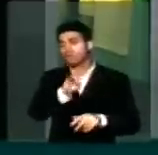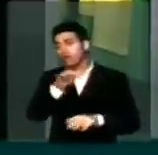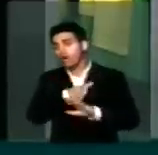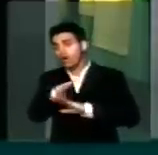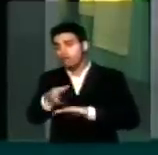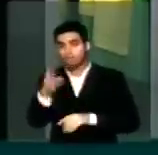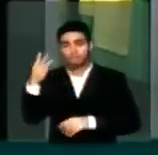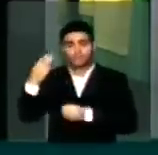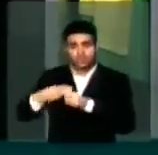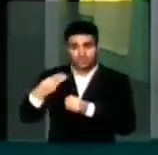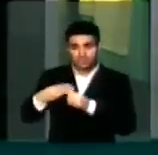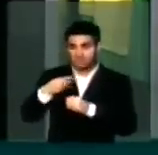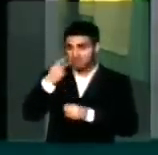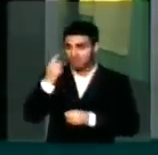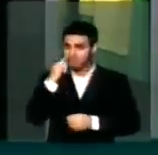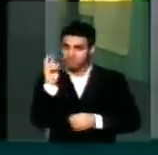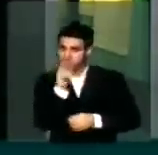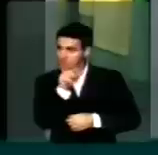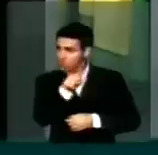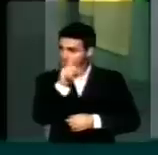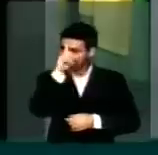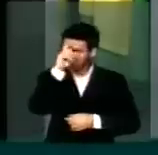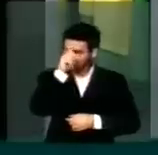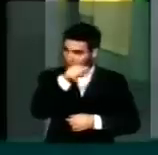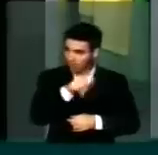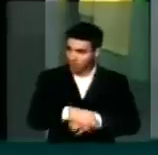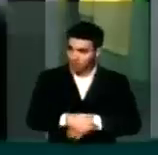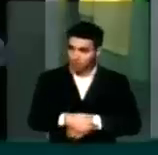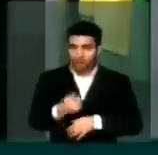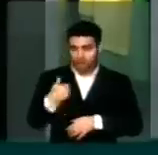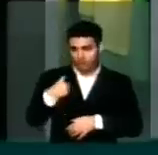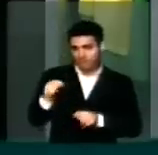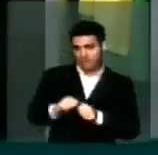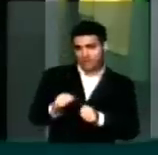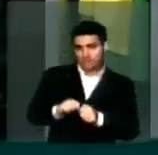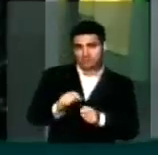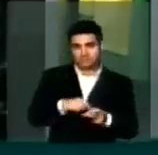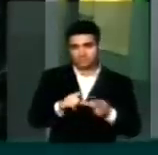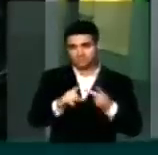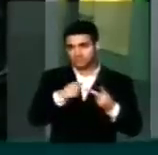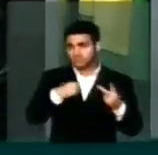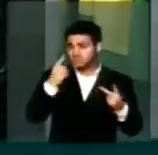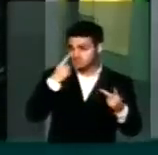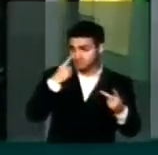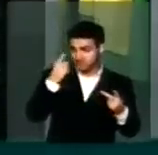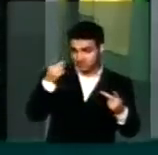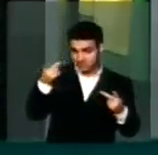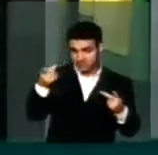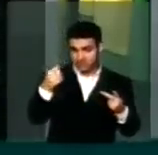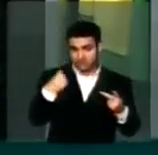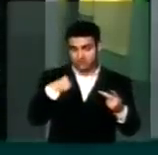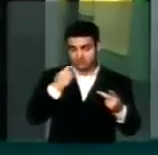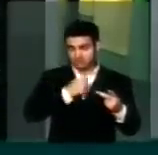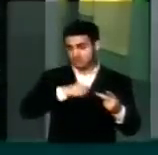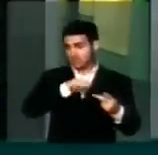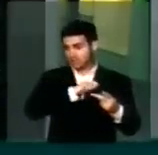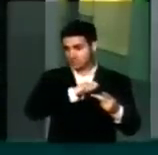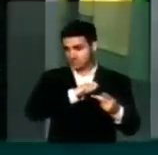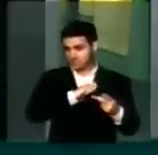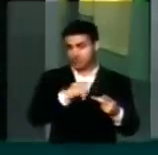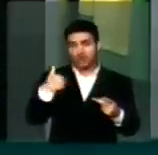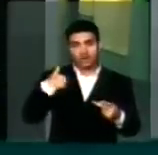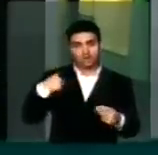e diz, está vendo aquele hospital lá, moço? Eu que trouxe. Está vendo aquela delegacia?